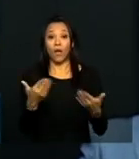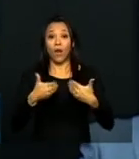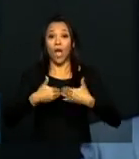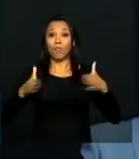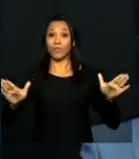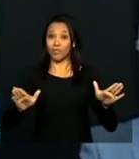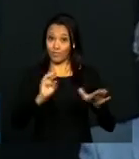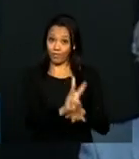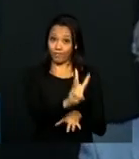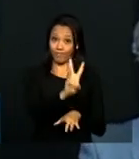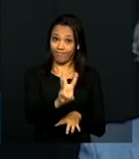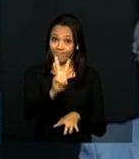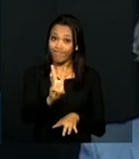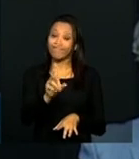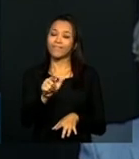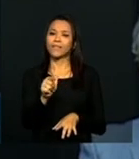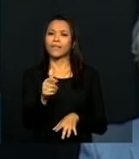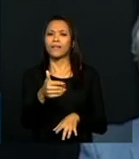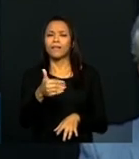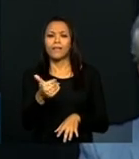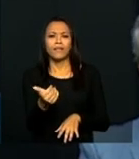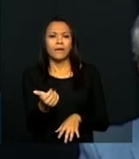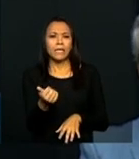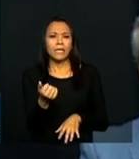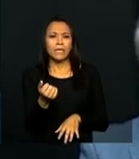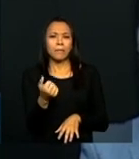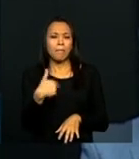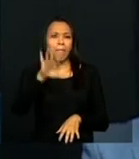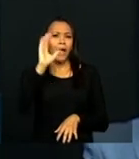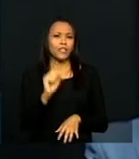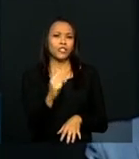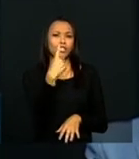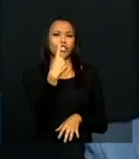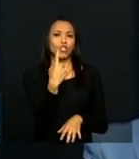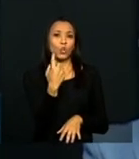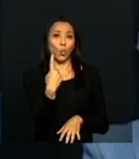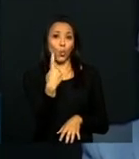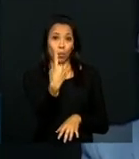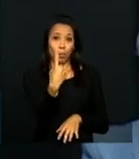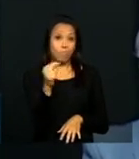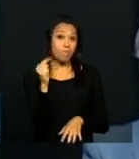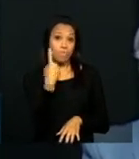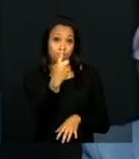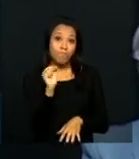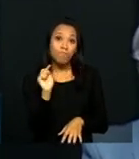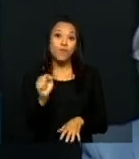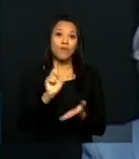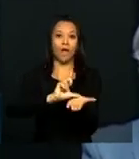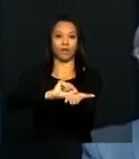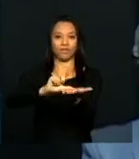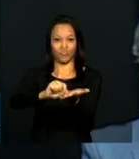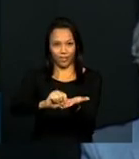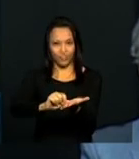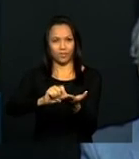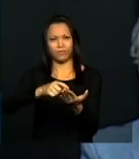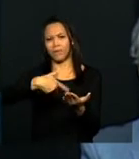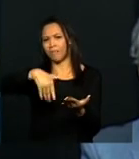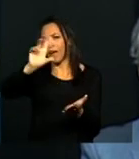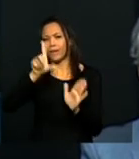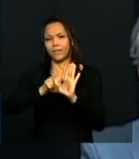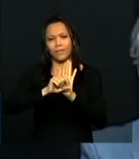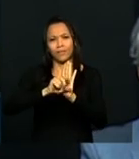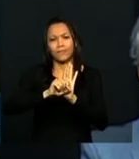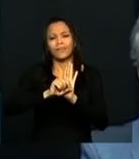com a produção de mais de mil artigos, mais de um milhão de caracteres, para quem gosta de Twitter e essas coisas.